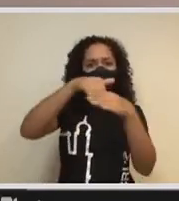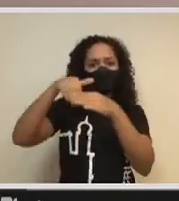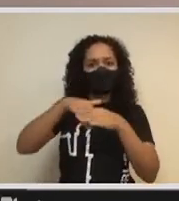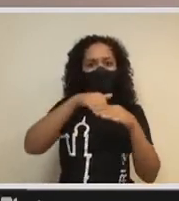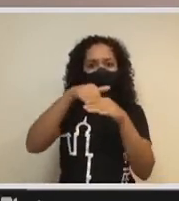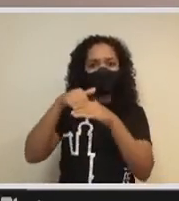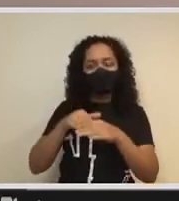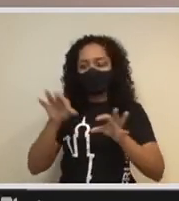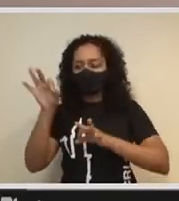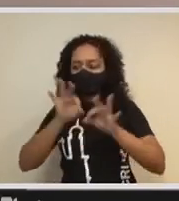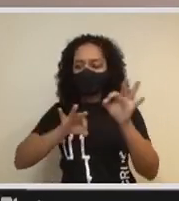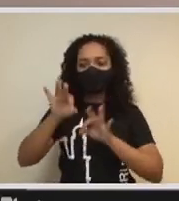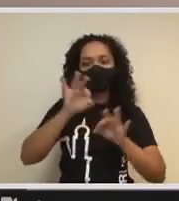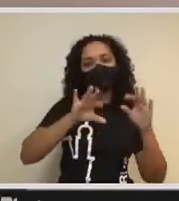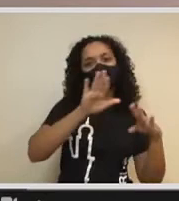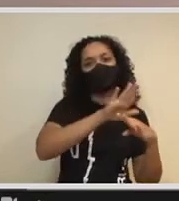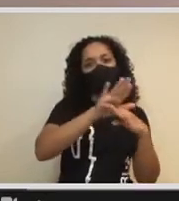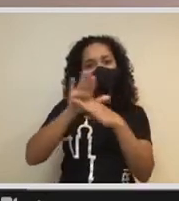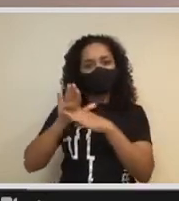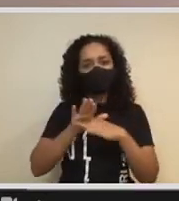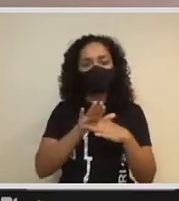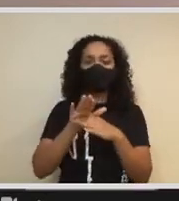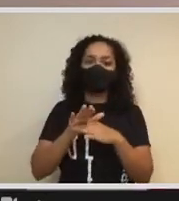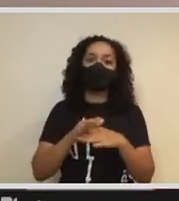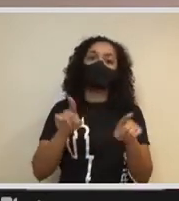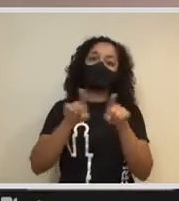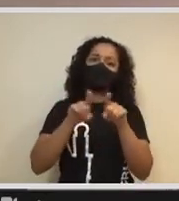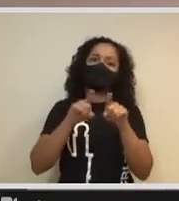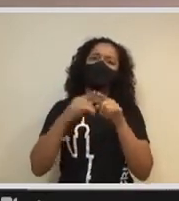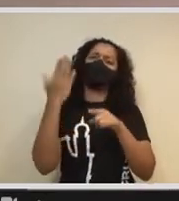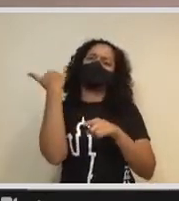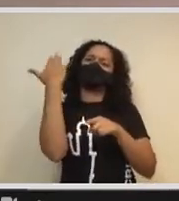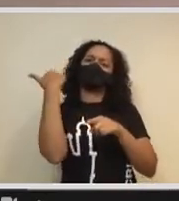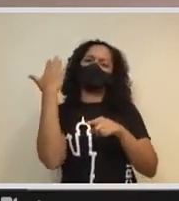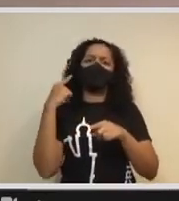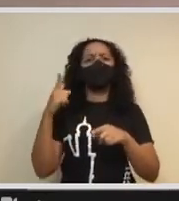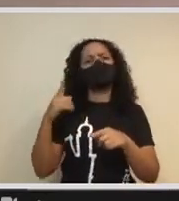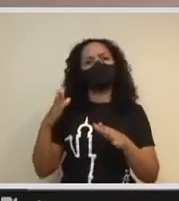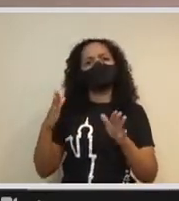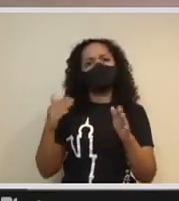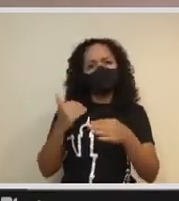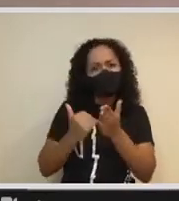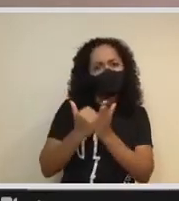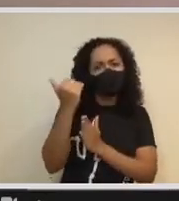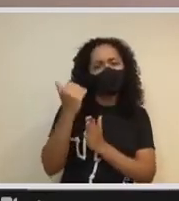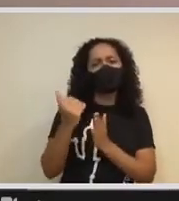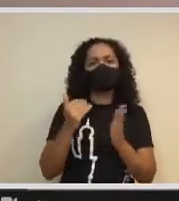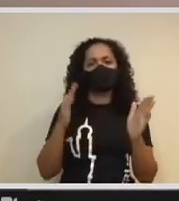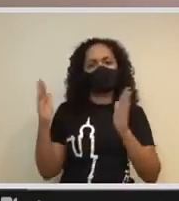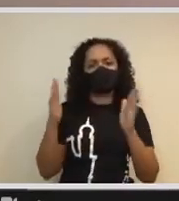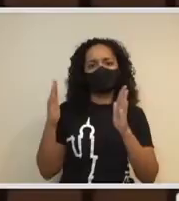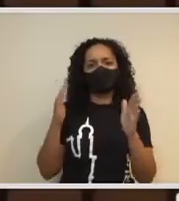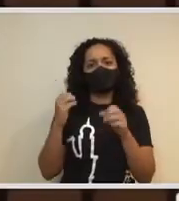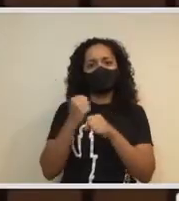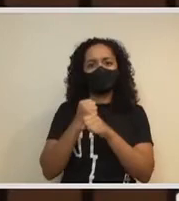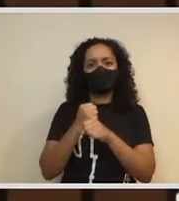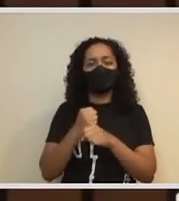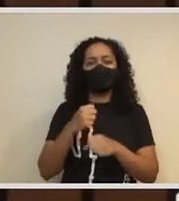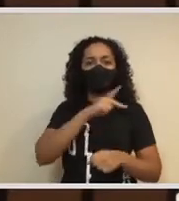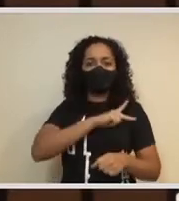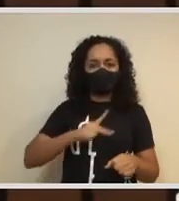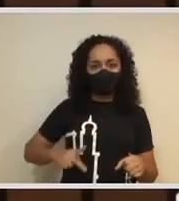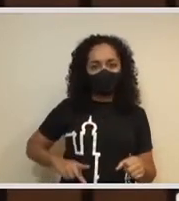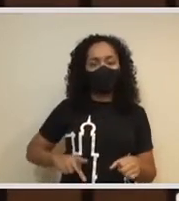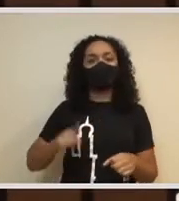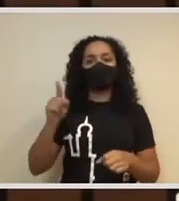mandato e para o primeiro também. Você foi coordenador do primeiro e do segundo, é isso. Então, o